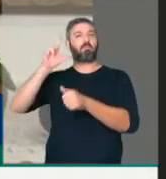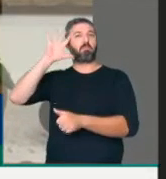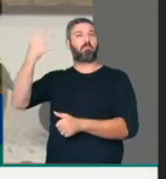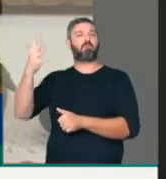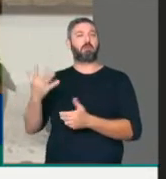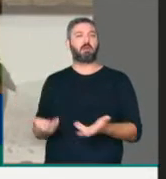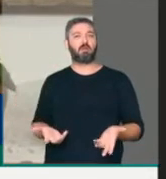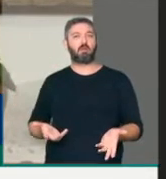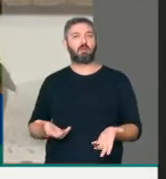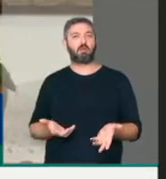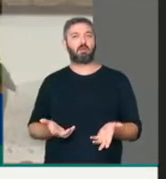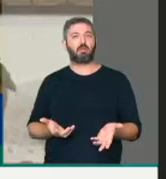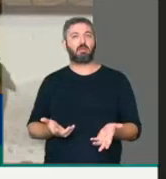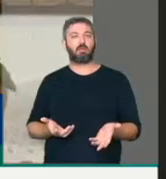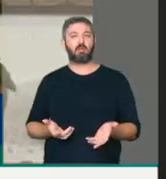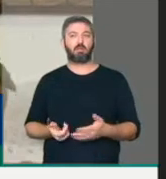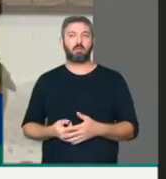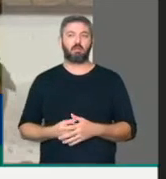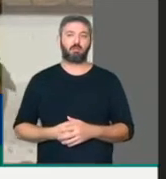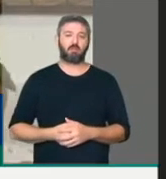ministro, de fato.